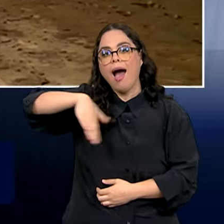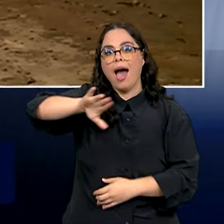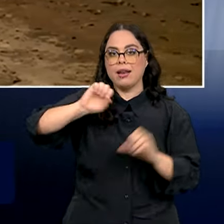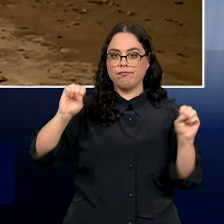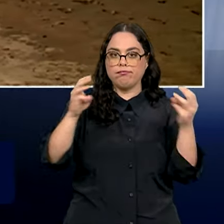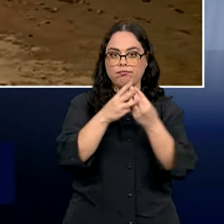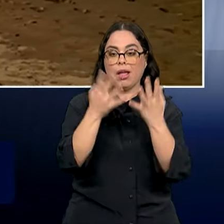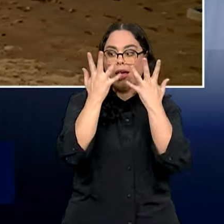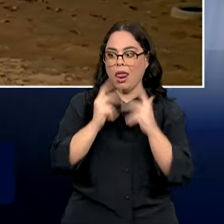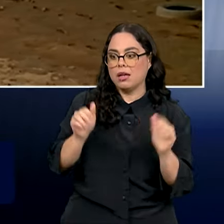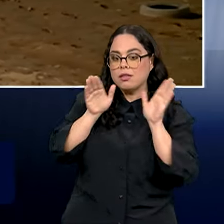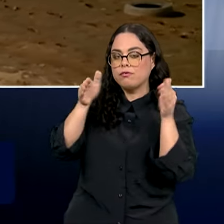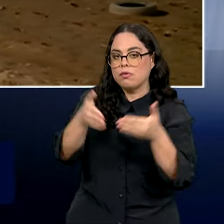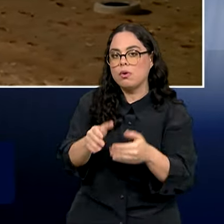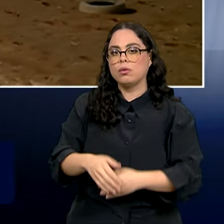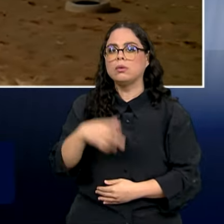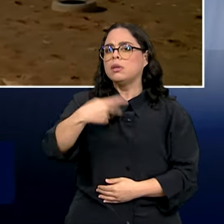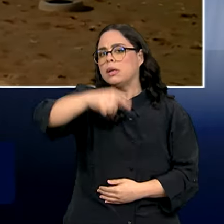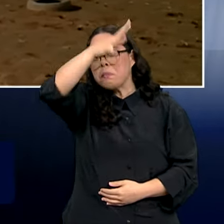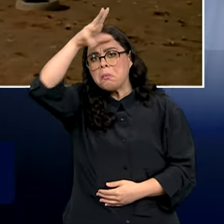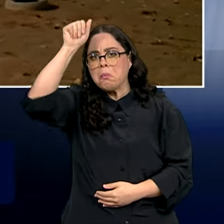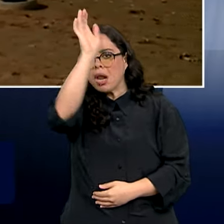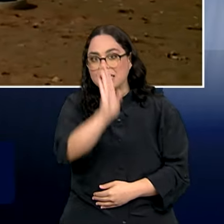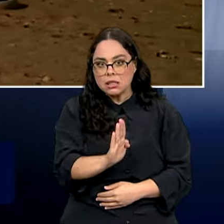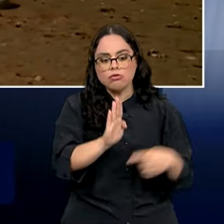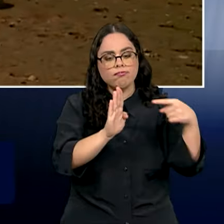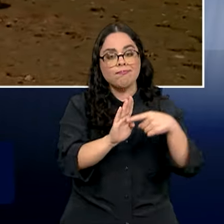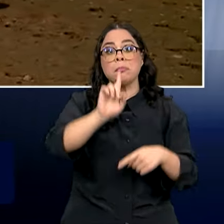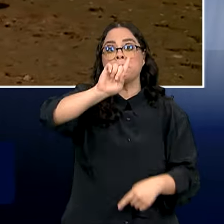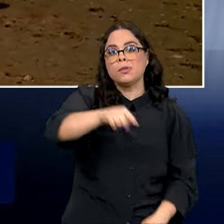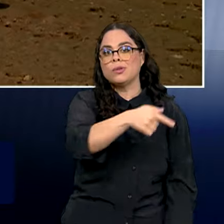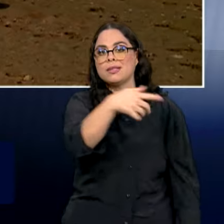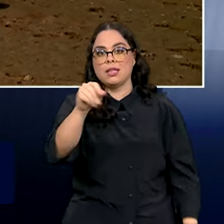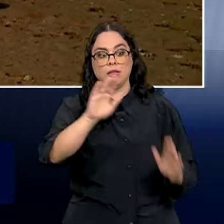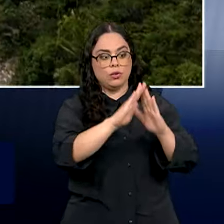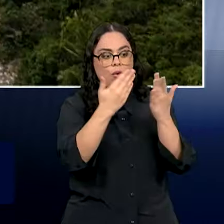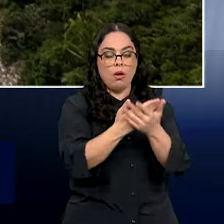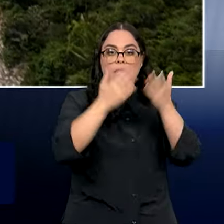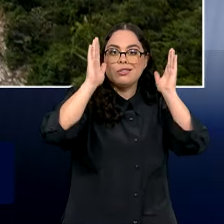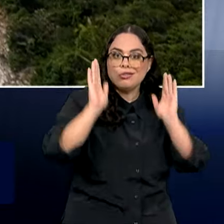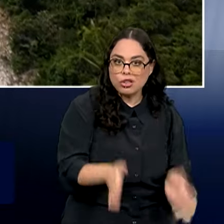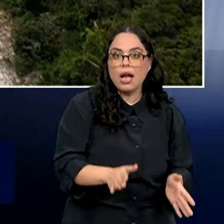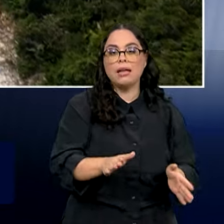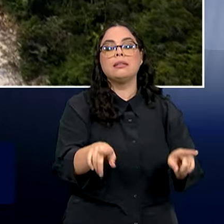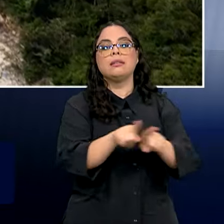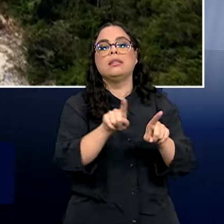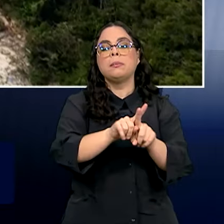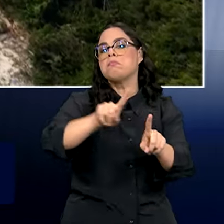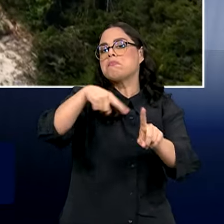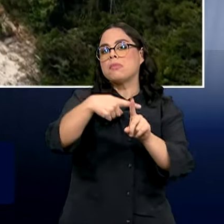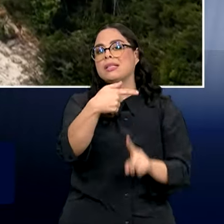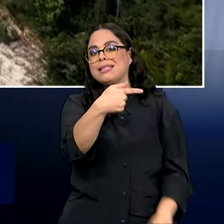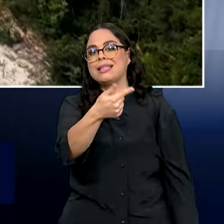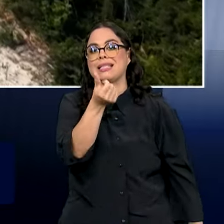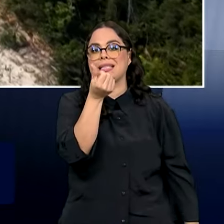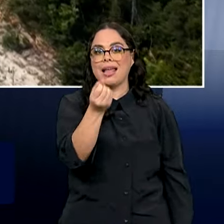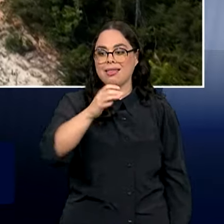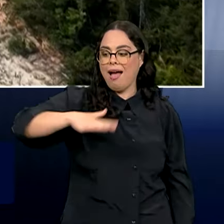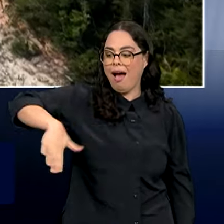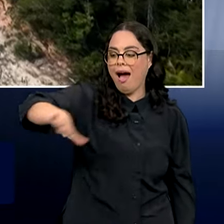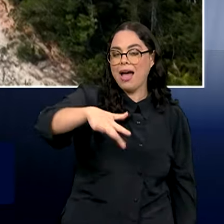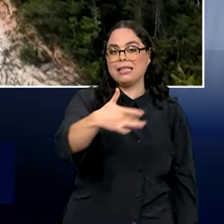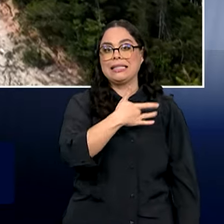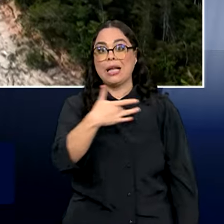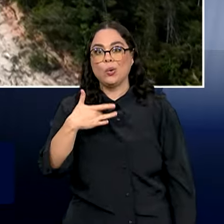a Infância. Apenas na Amazônia brasileira, são mais de 1.700 escolas e também 760 pontos de